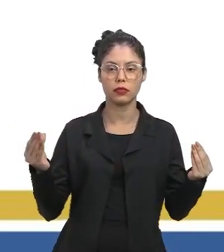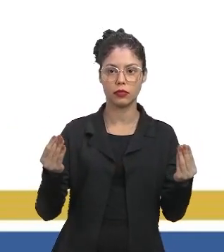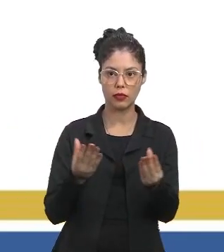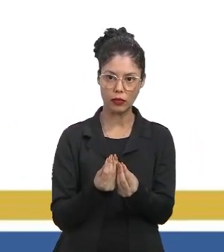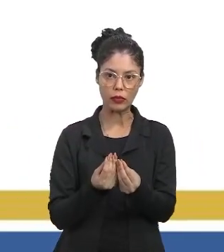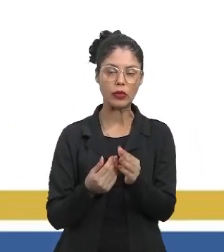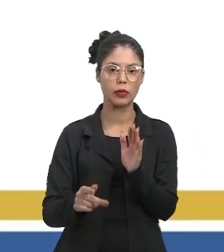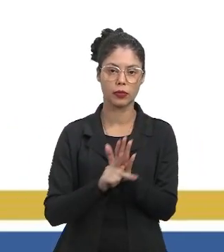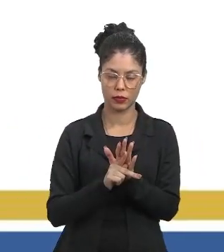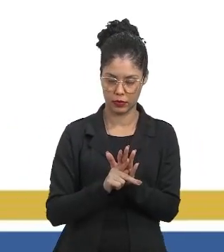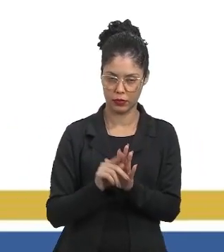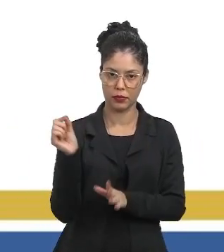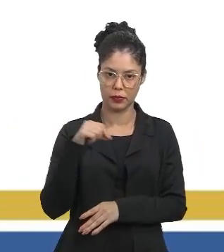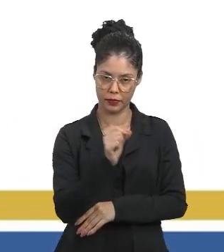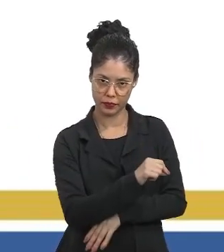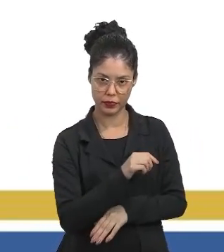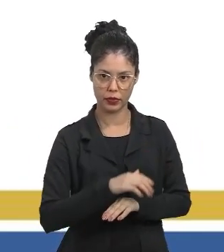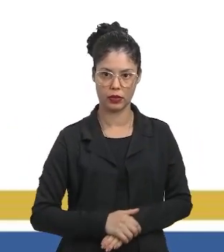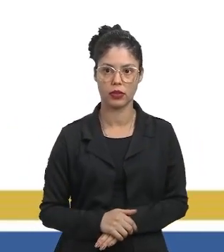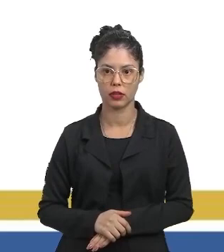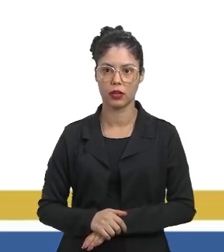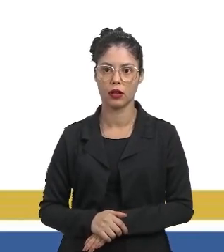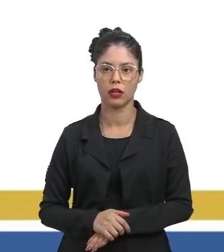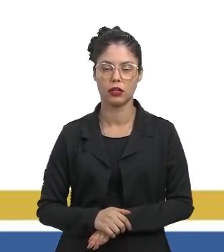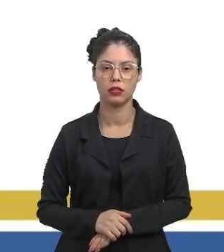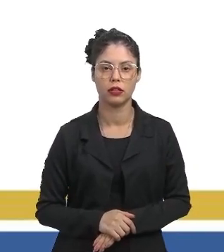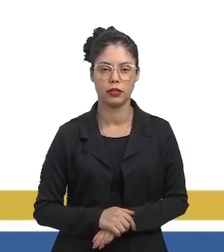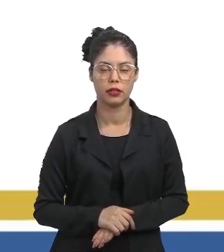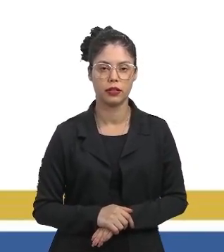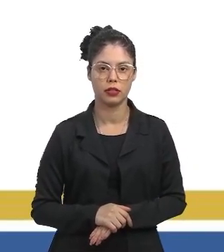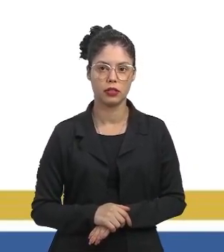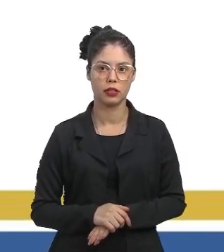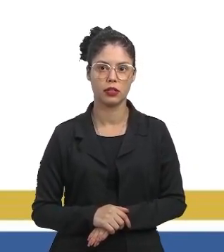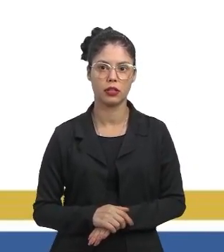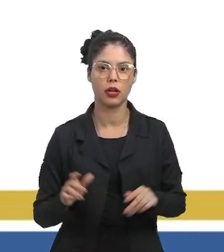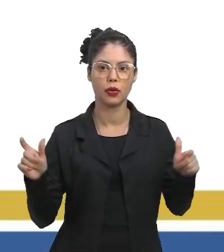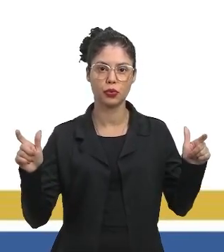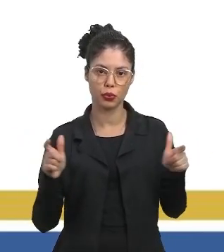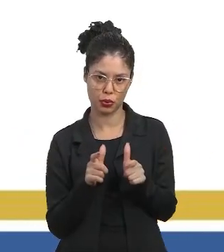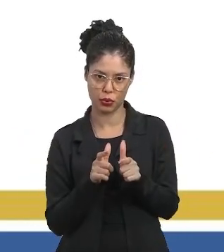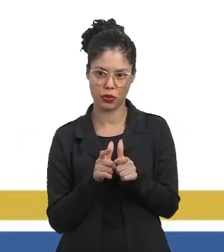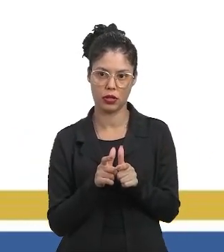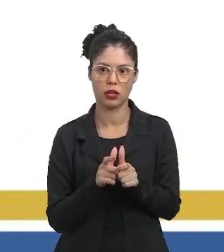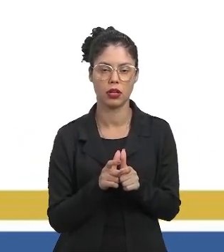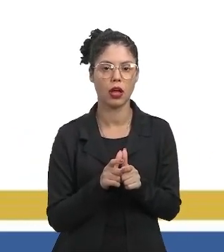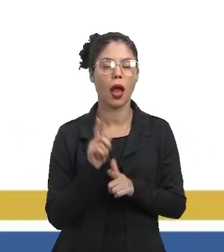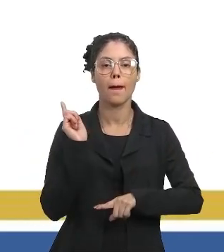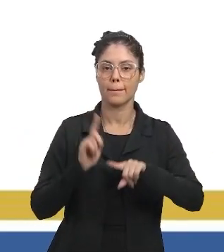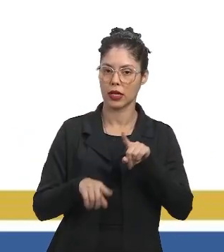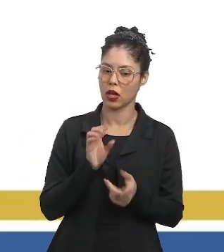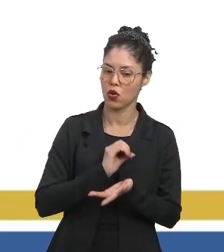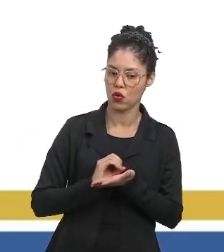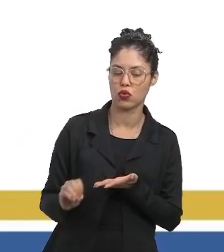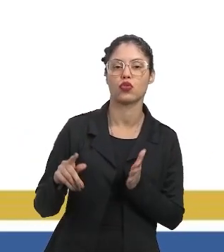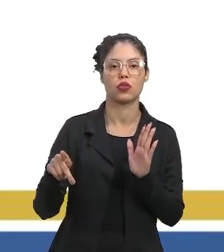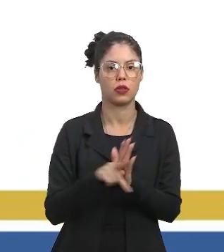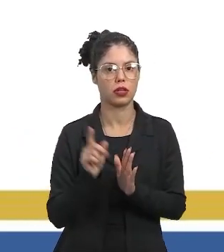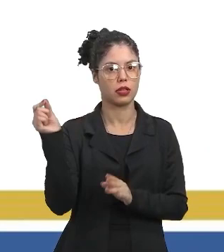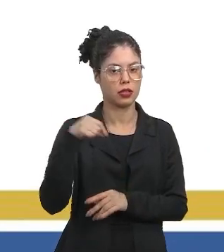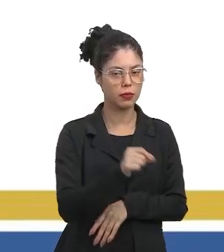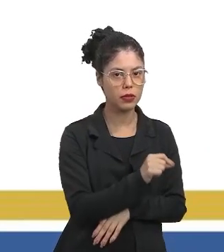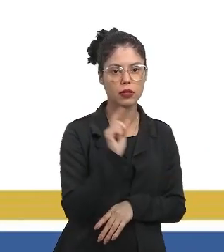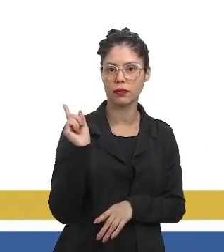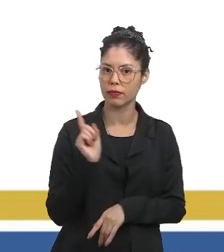são nocivas para as abelhas. Reduzir, pois vão diminuir a matéria orgânica para as abelhas?